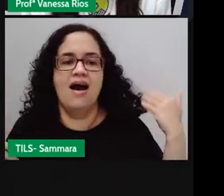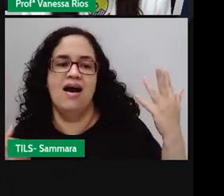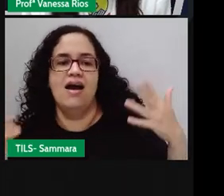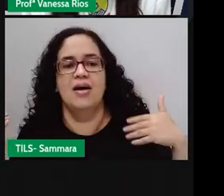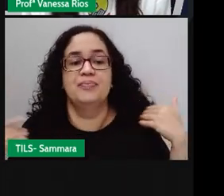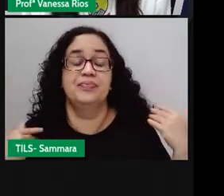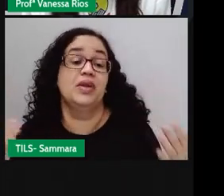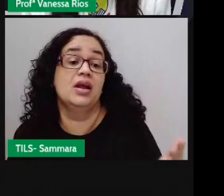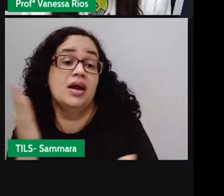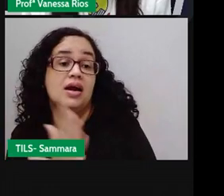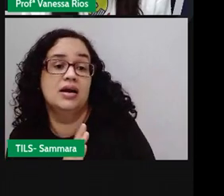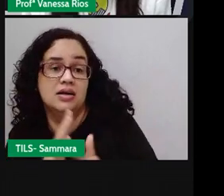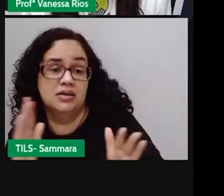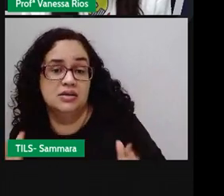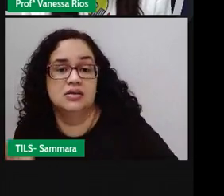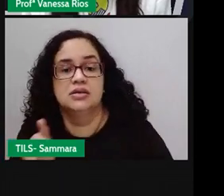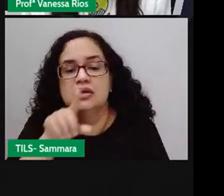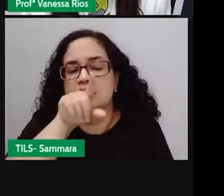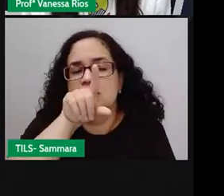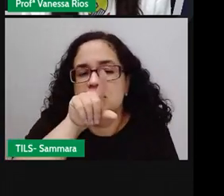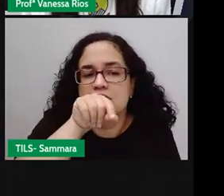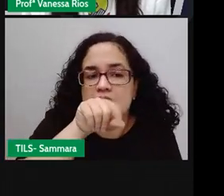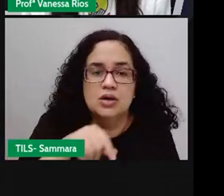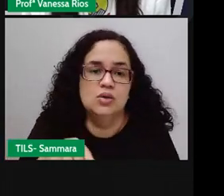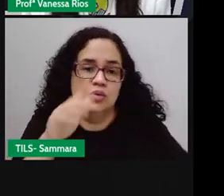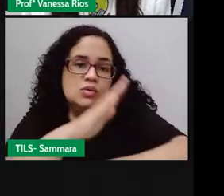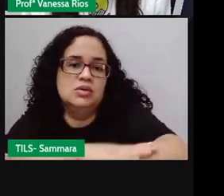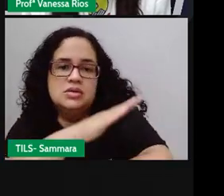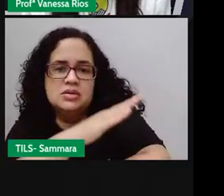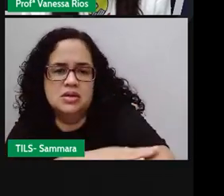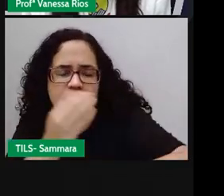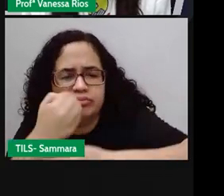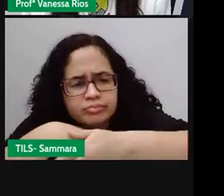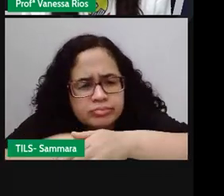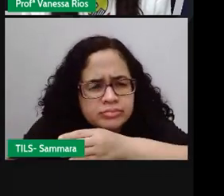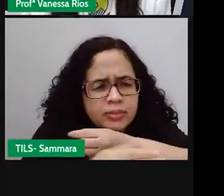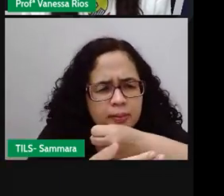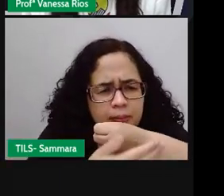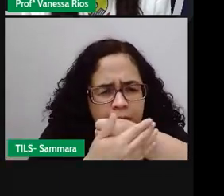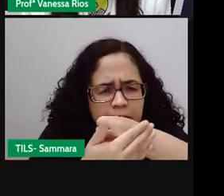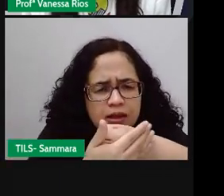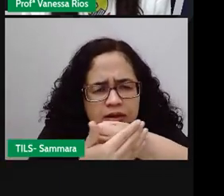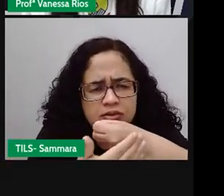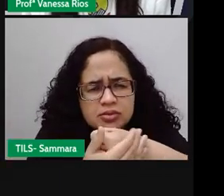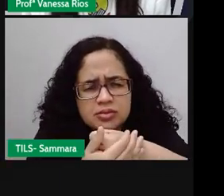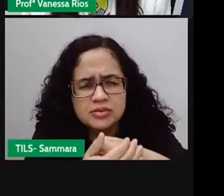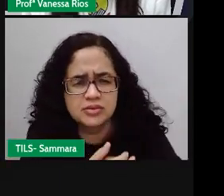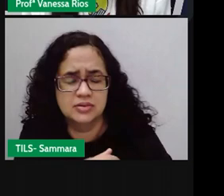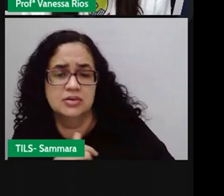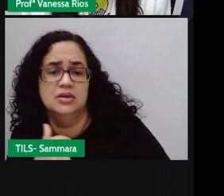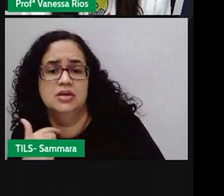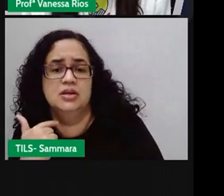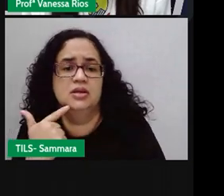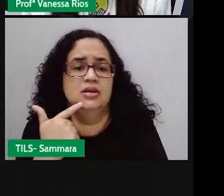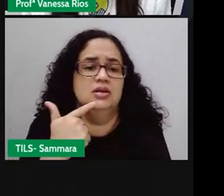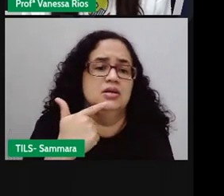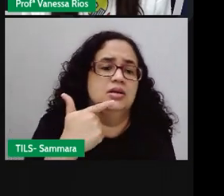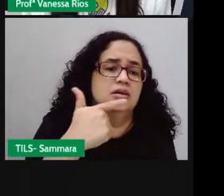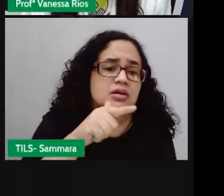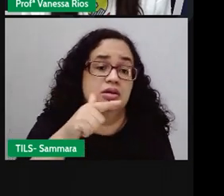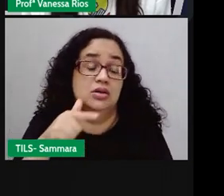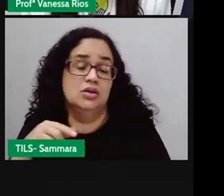o sapo tomou parte da grande diversão. Pela madrugada, sabendo que só podia voltar do mesmo jeito da vinda,